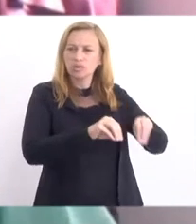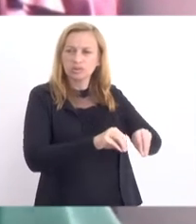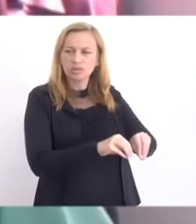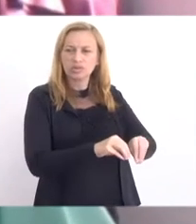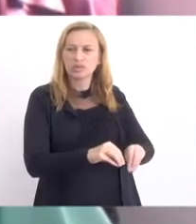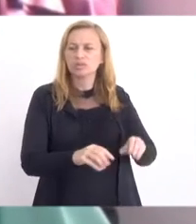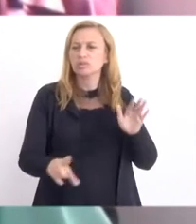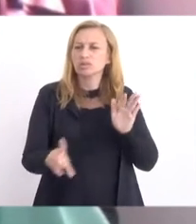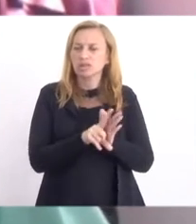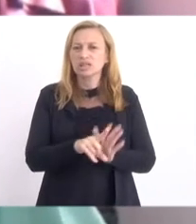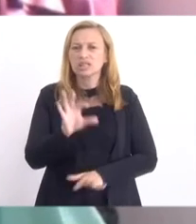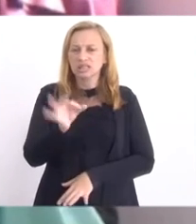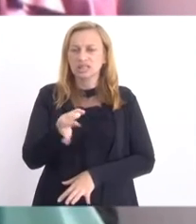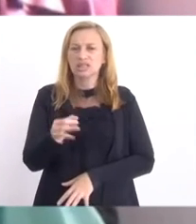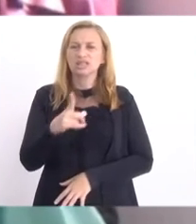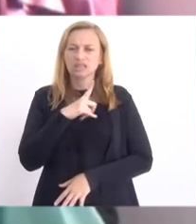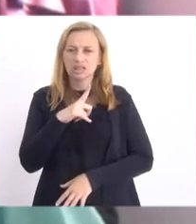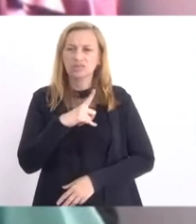Eu tenho certeza disso.